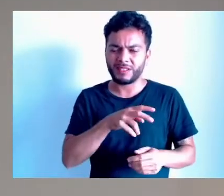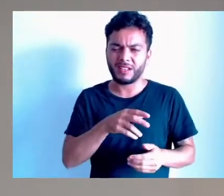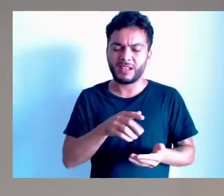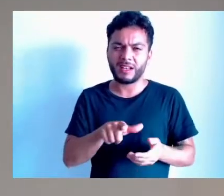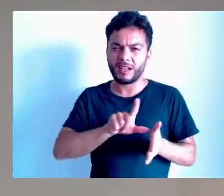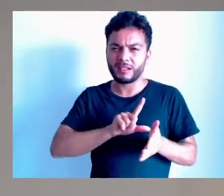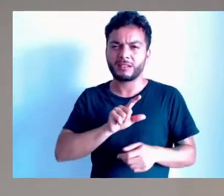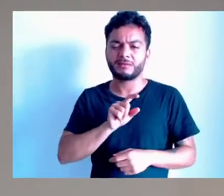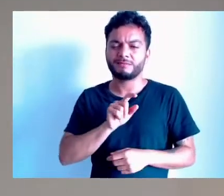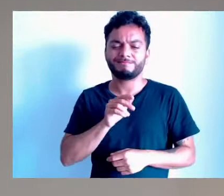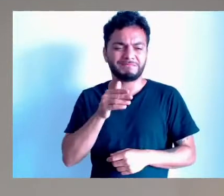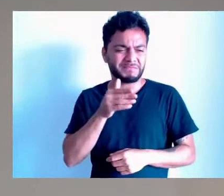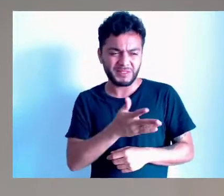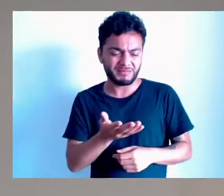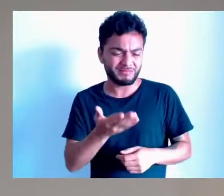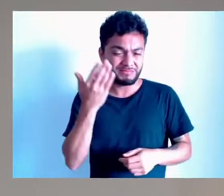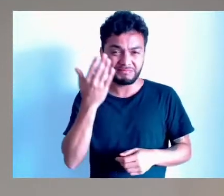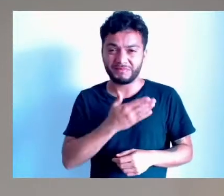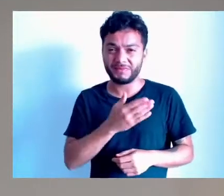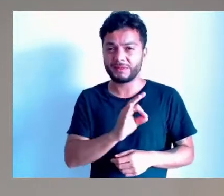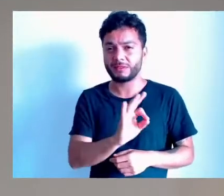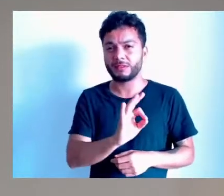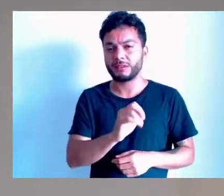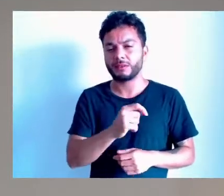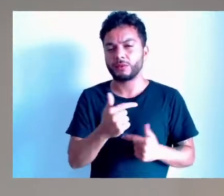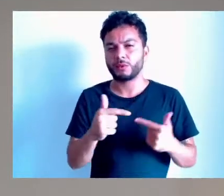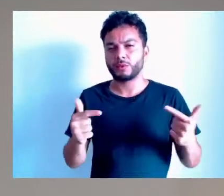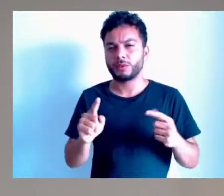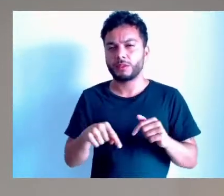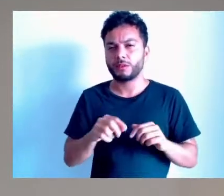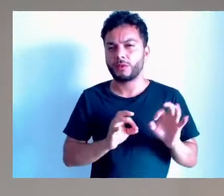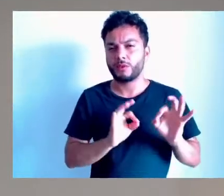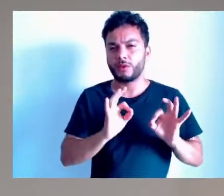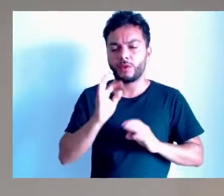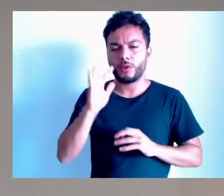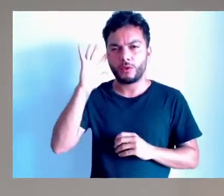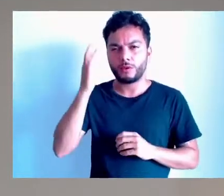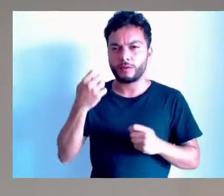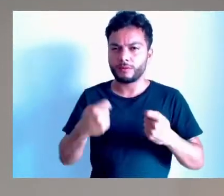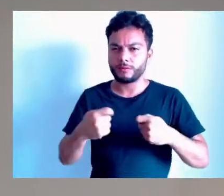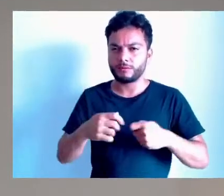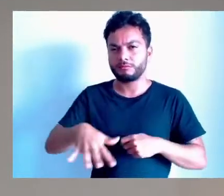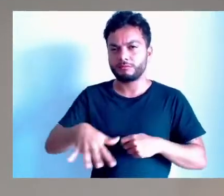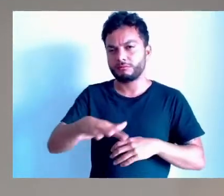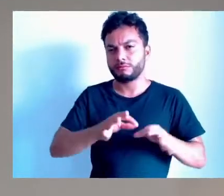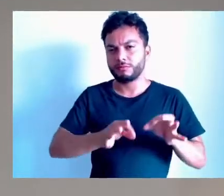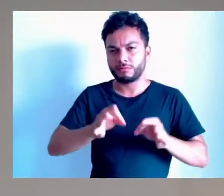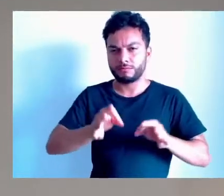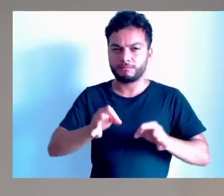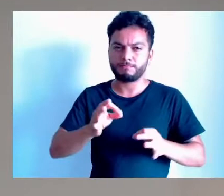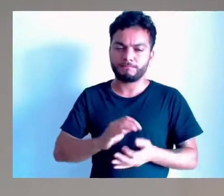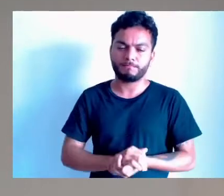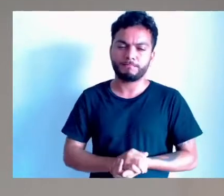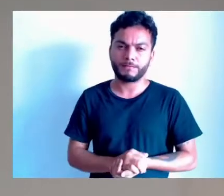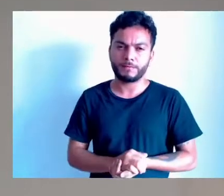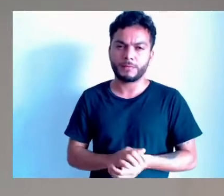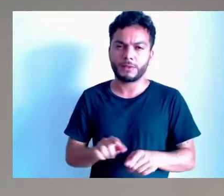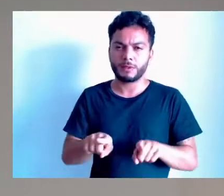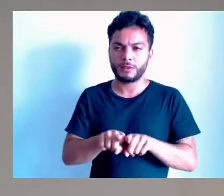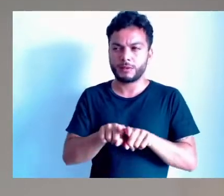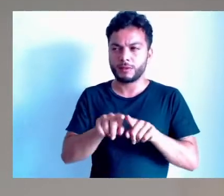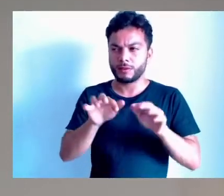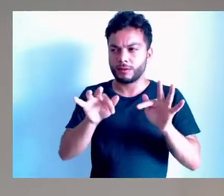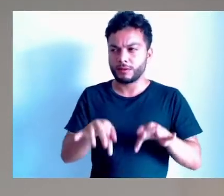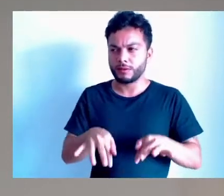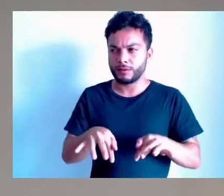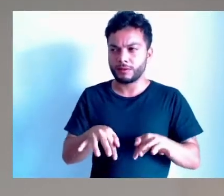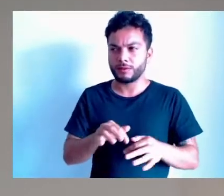pode tirar ou não pode tirar, não dá satisfação para ninguém, então acho que a coisa tem que ser judicialmente mesmo, infelizmente. Para finalizar, senhor presidente, falta 30 segundinhos